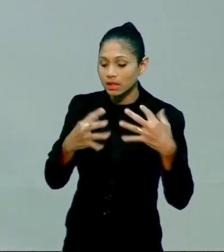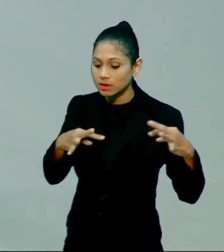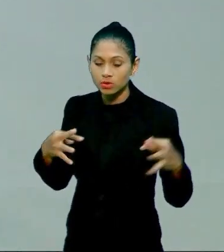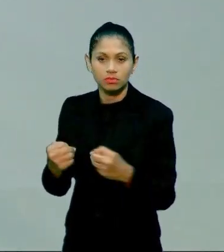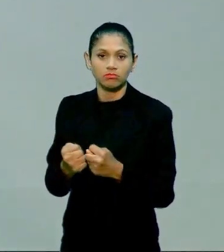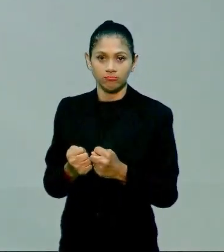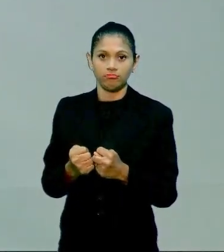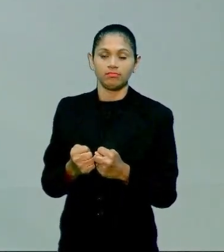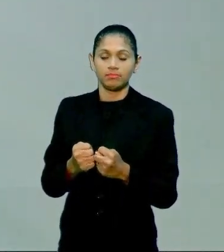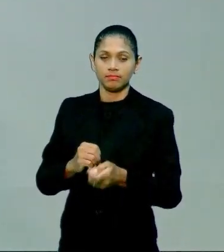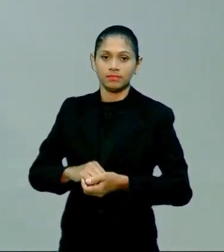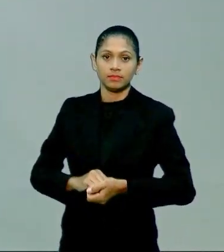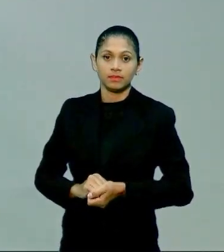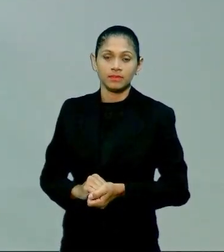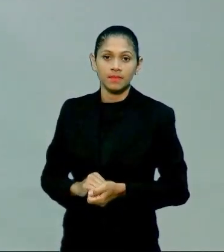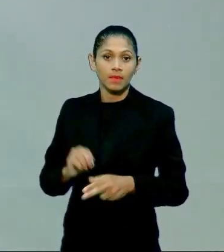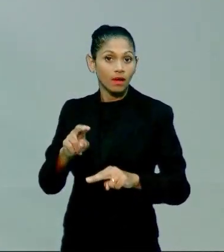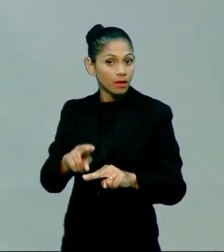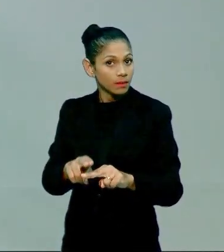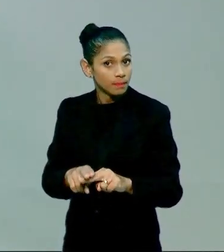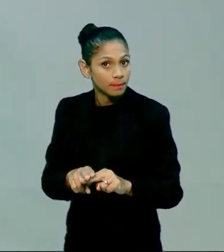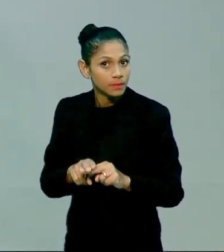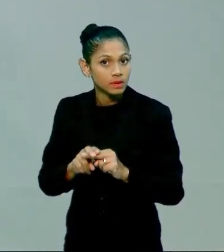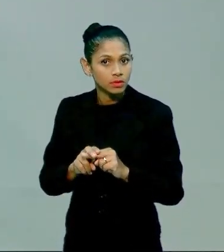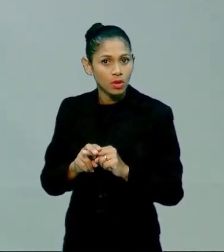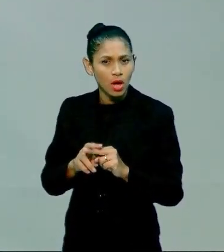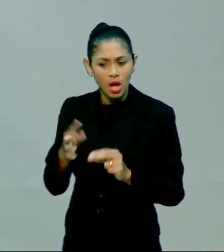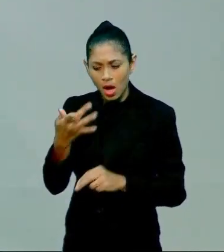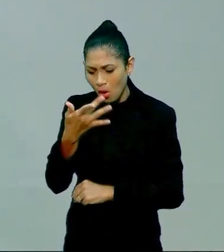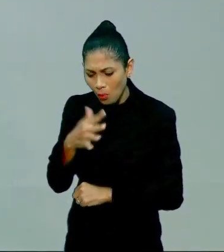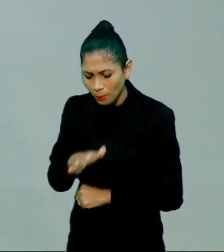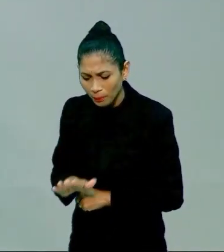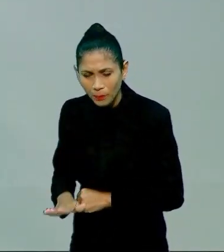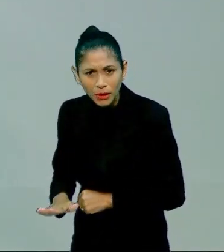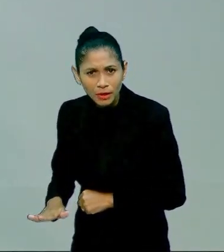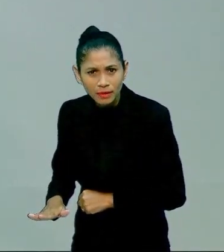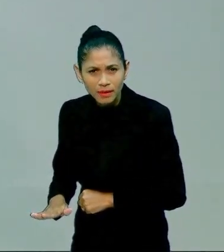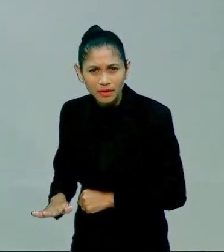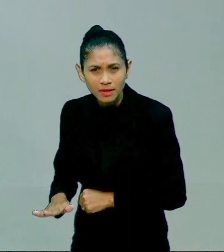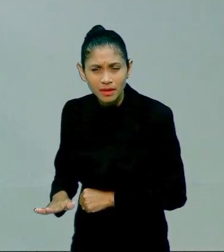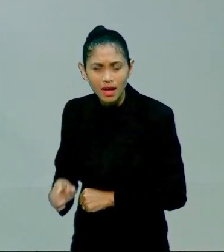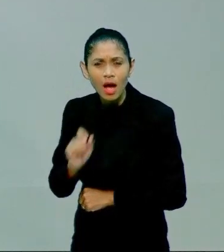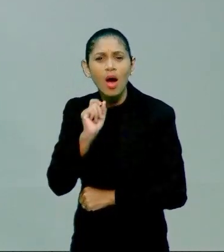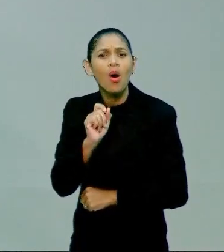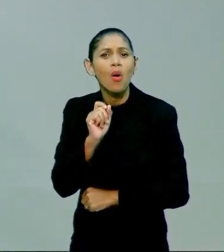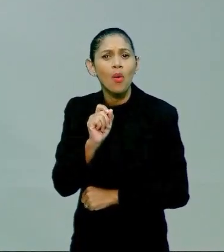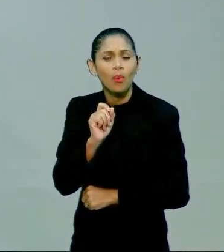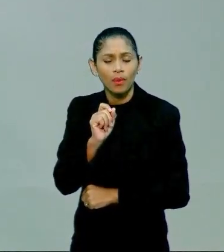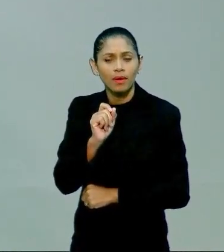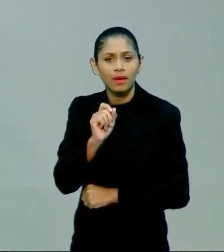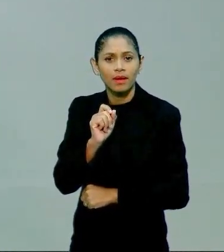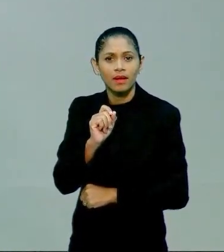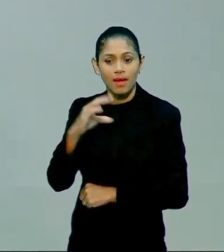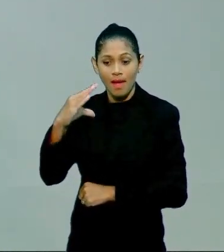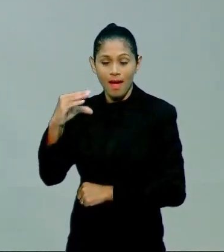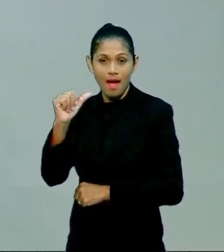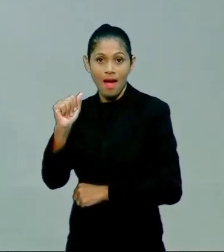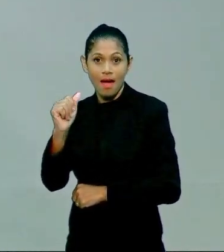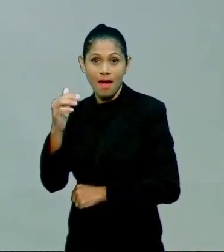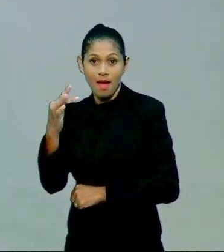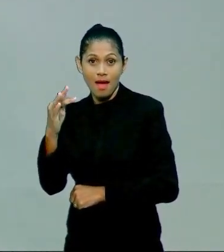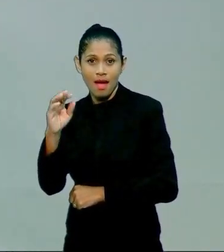mundo pode brincar. Porém, aquele menorzinho ali, ele é café com leite, porque eu quero que ele participe, mas seria